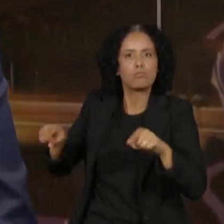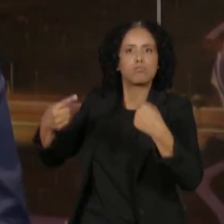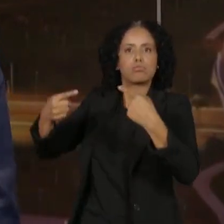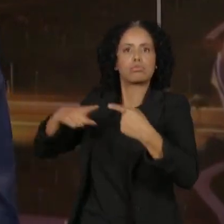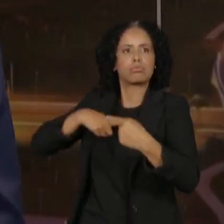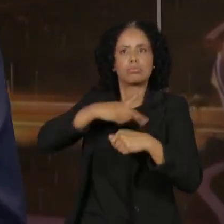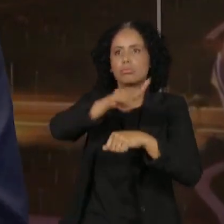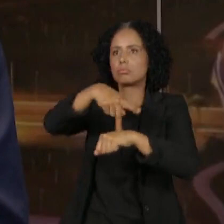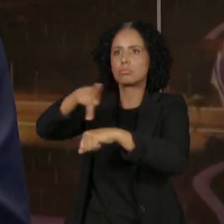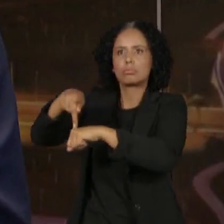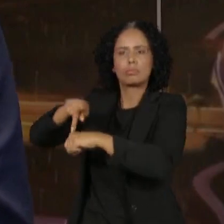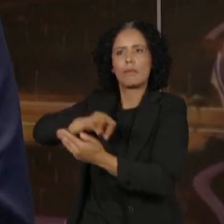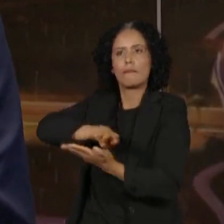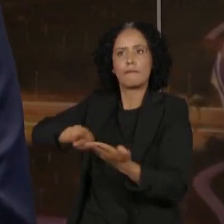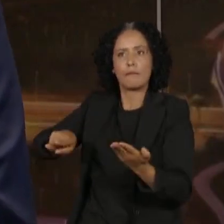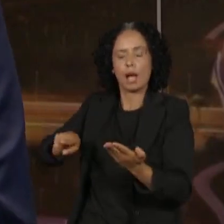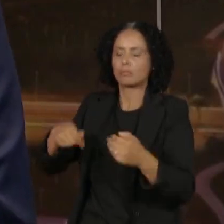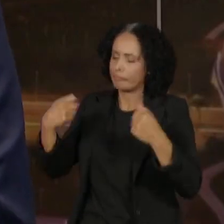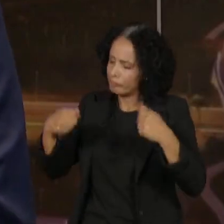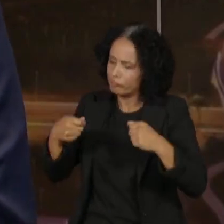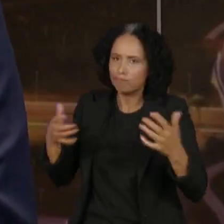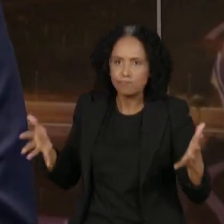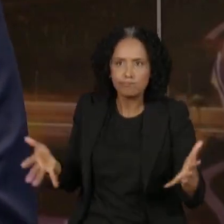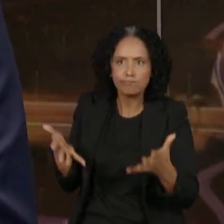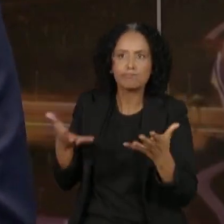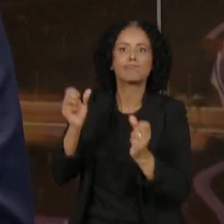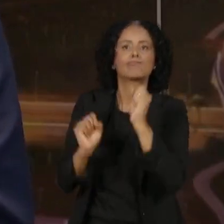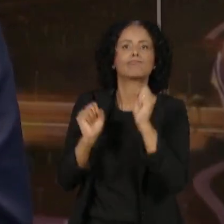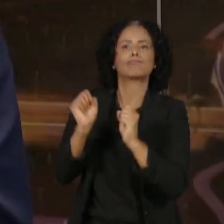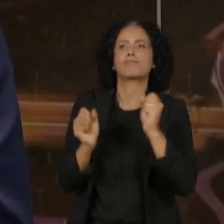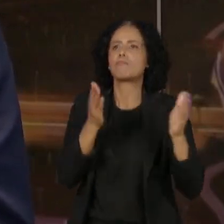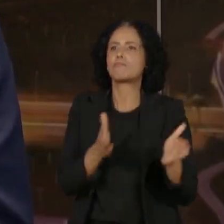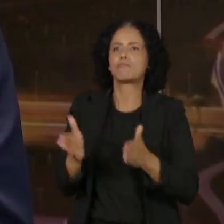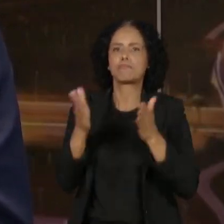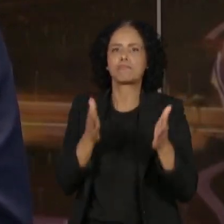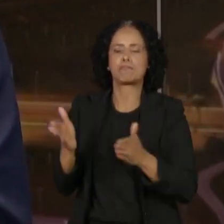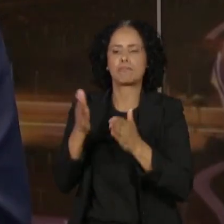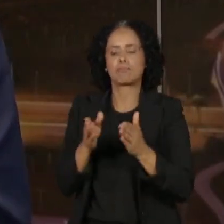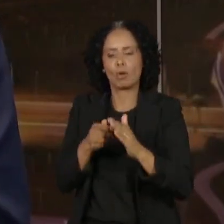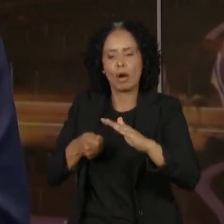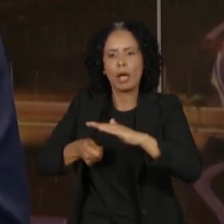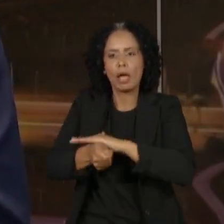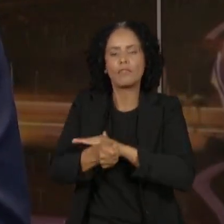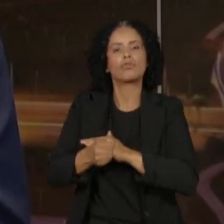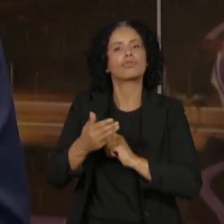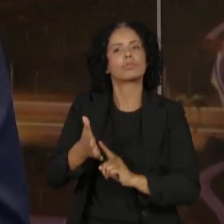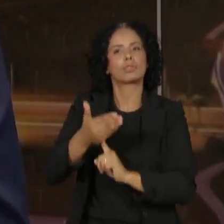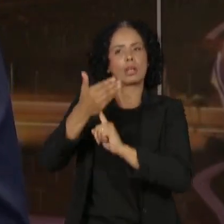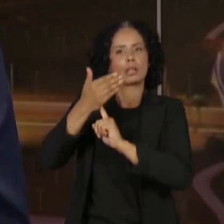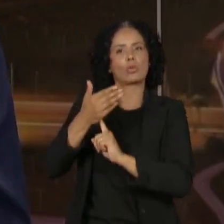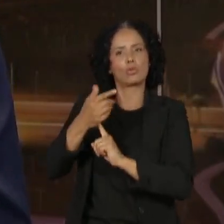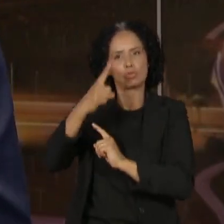fazer para fazer a retomada da produção industrial, da geração de tecnologia e de conhecimento no Brasil.